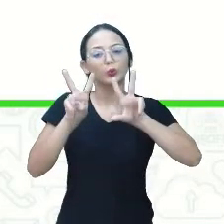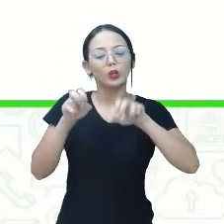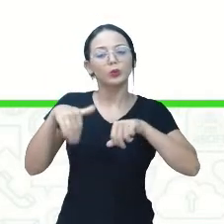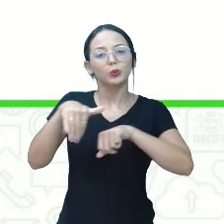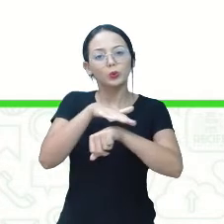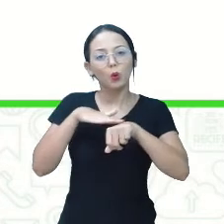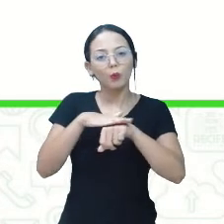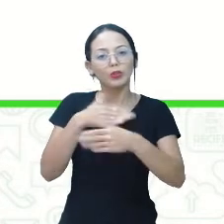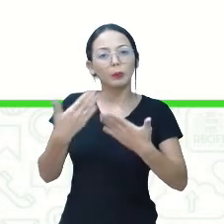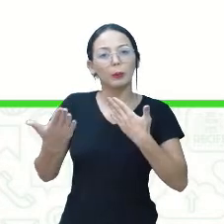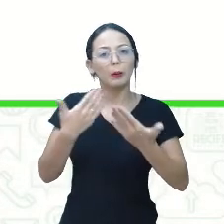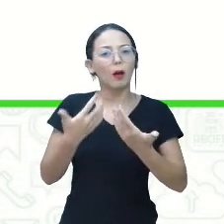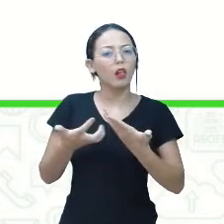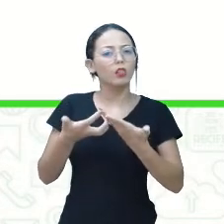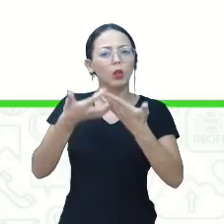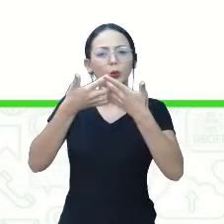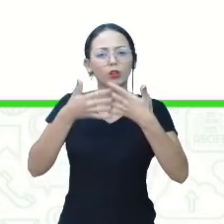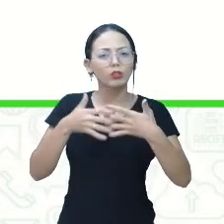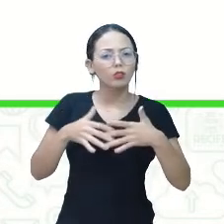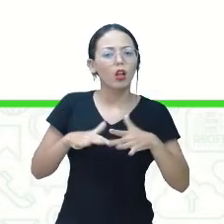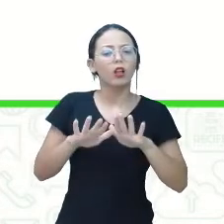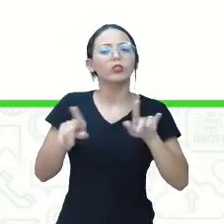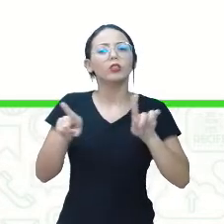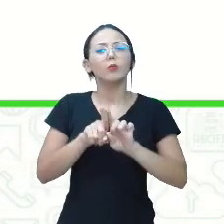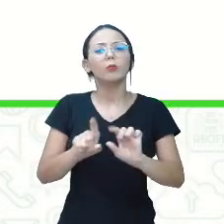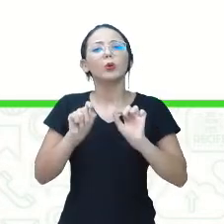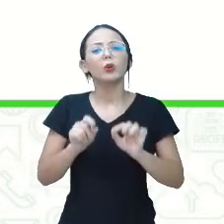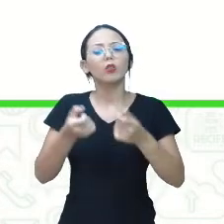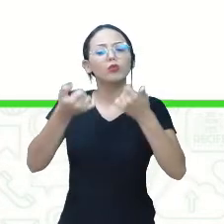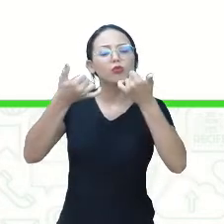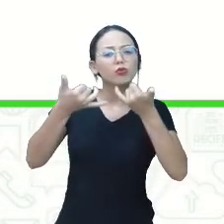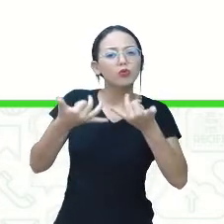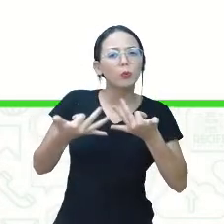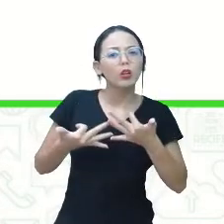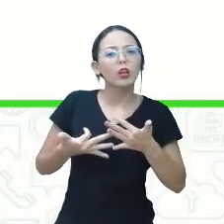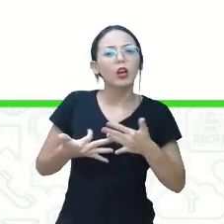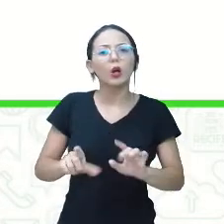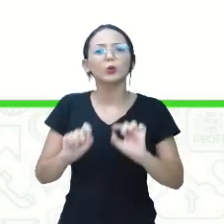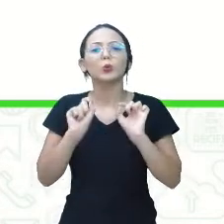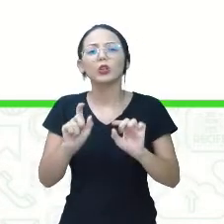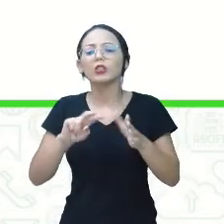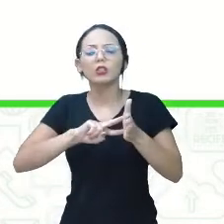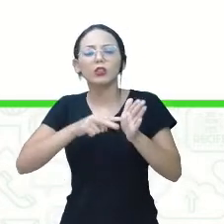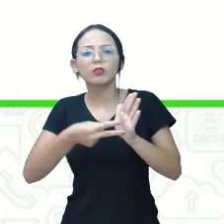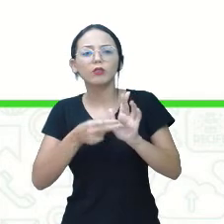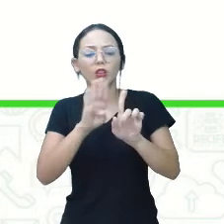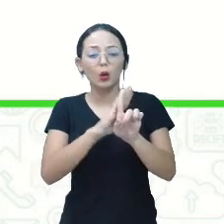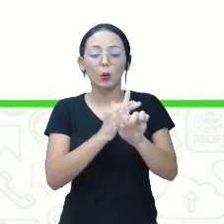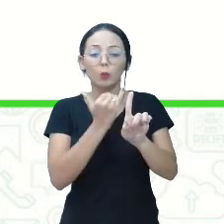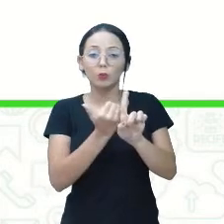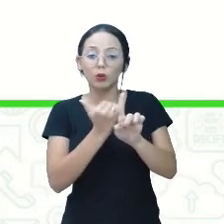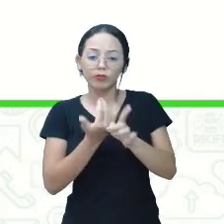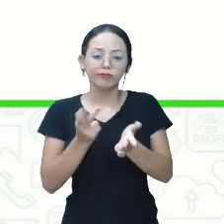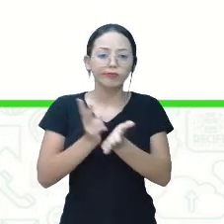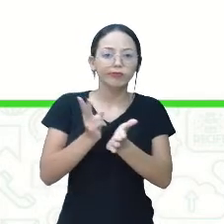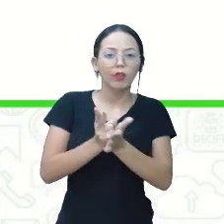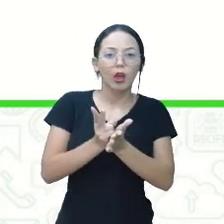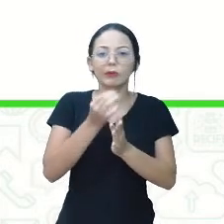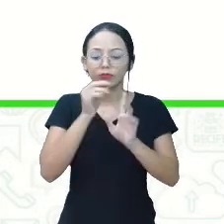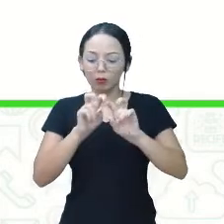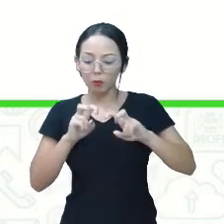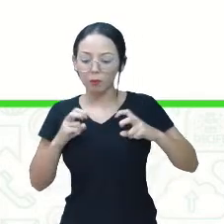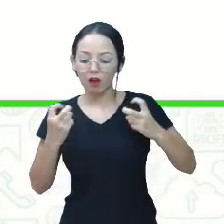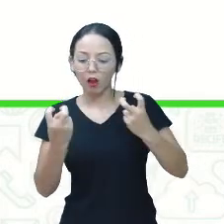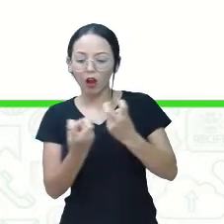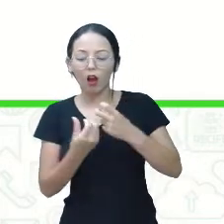conversado com naturalidade e que seja explicado o que configura o bullying. Então, toda vez que estamos numa roda